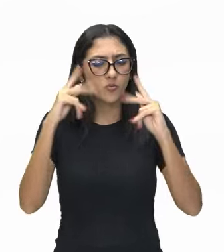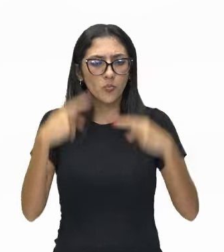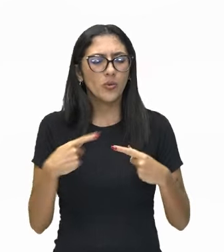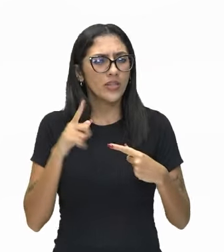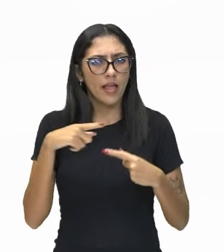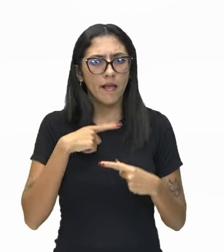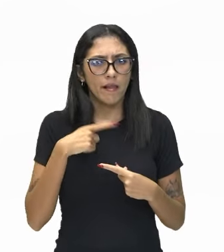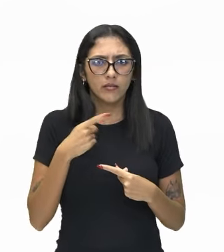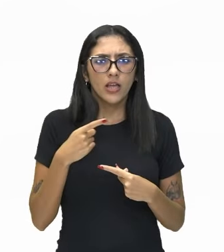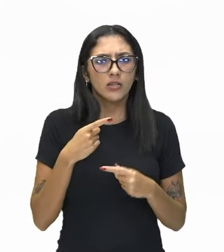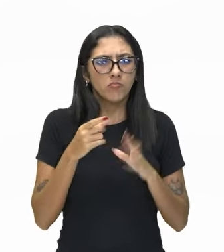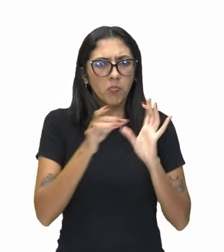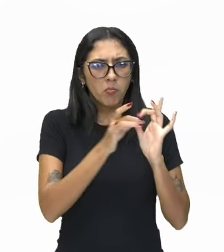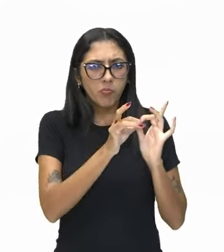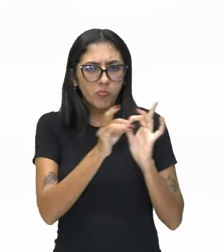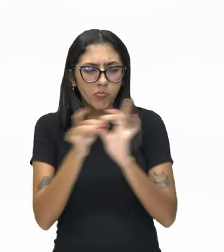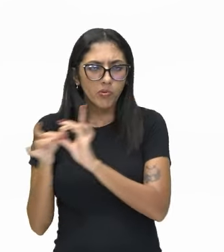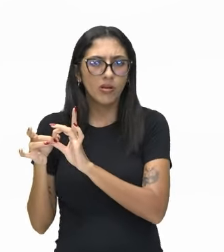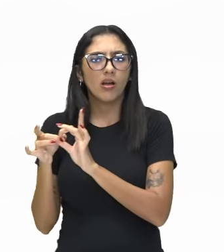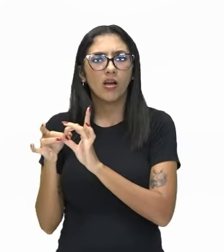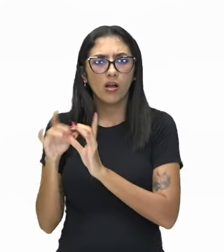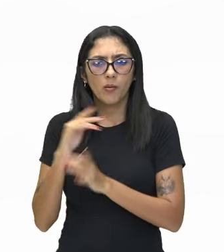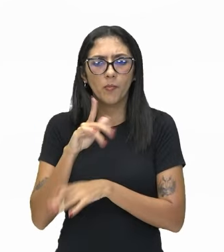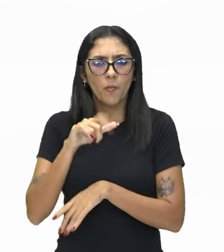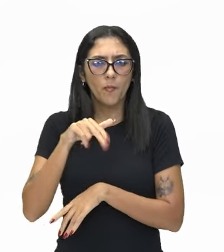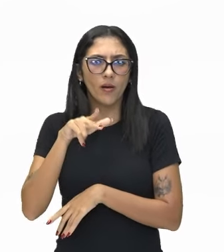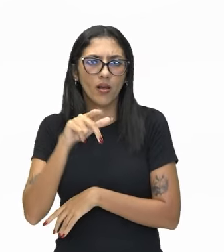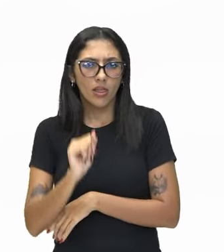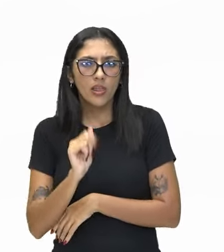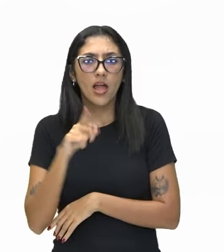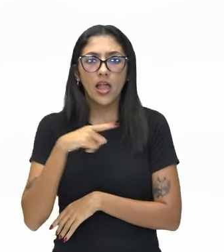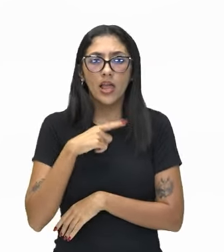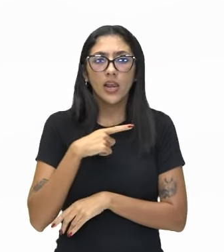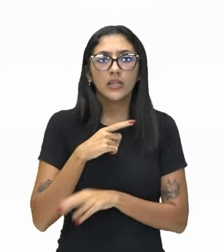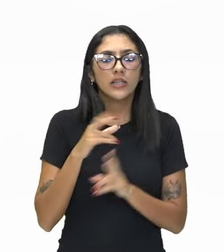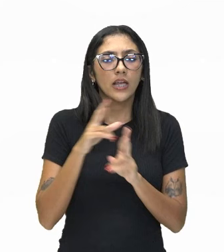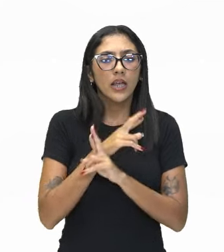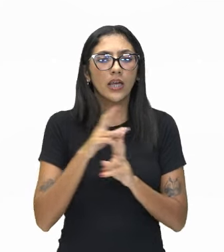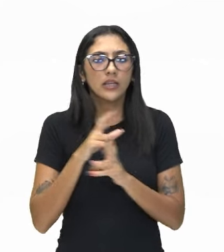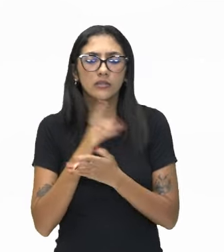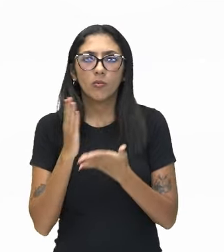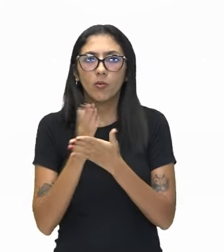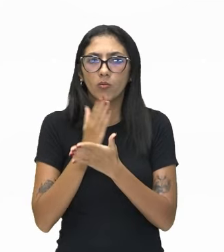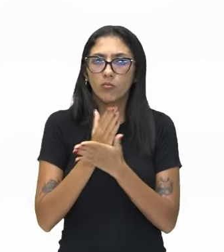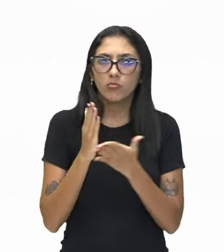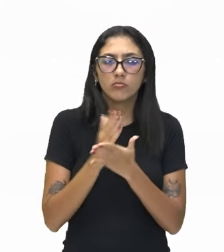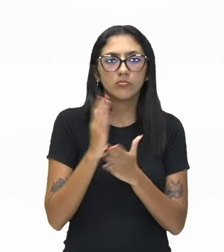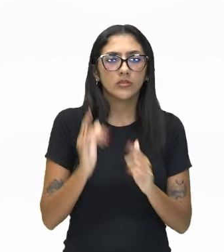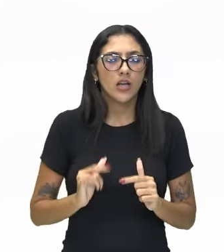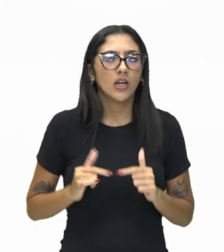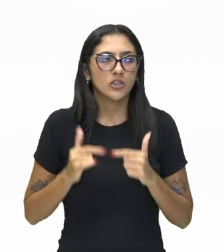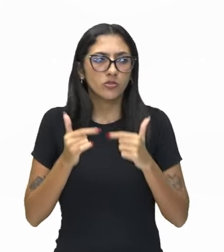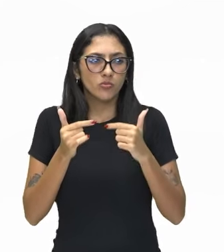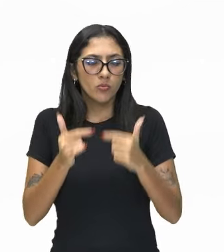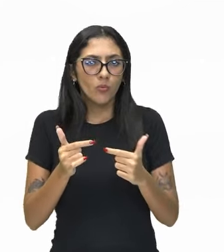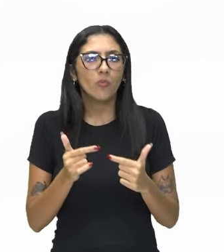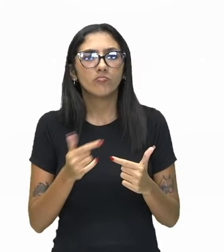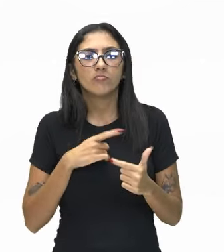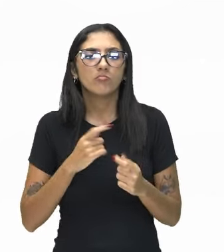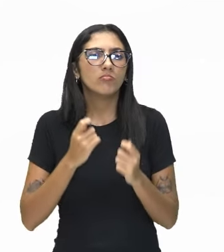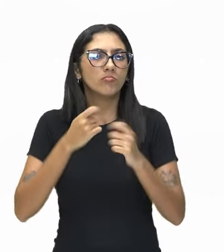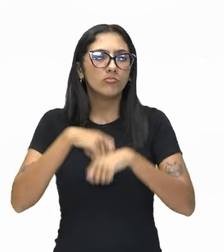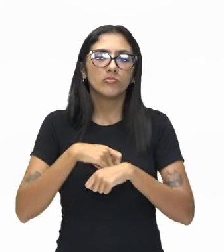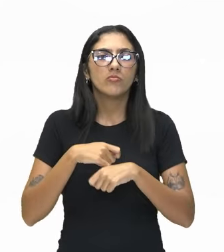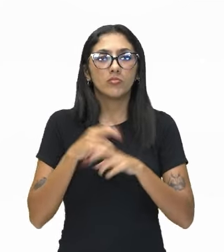plena. A liberdade humana, ela é condicionada às circunstâncias